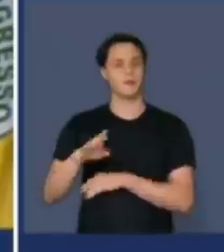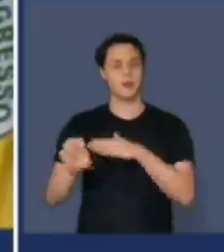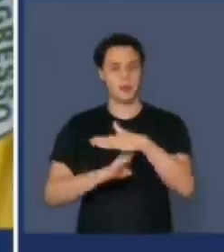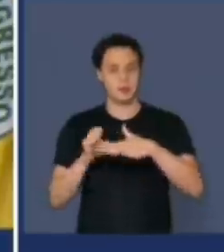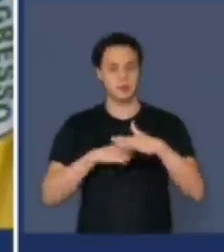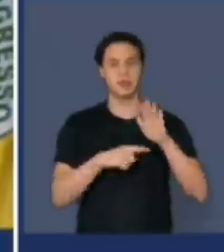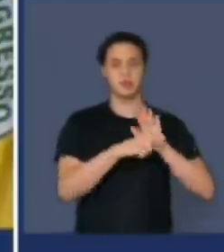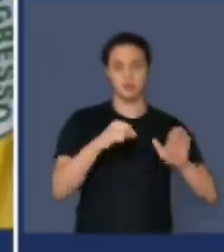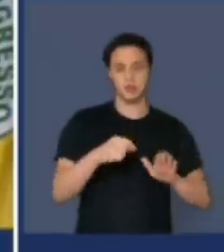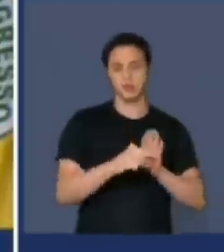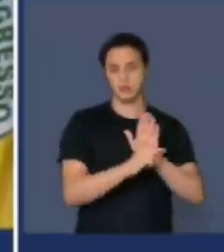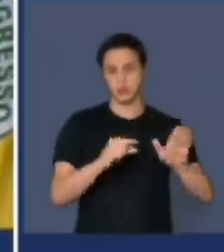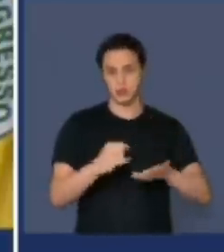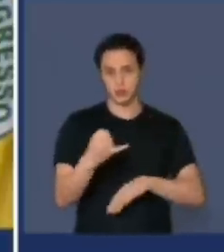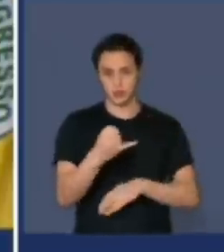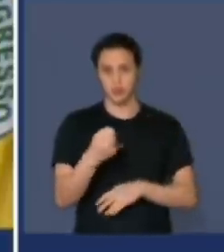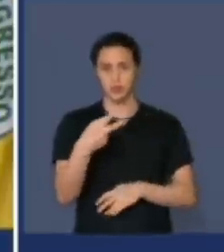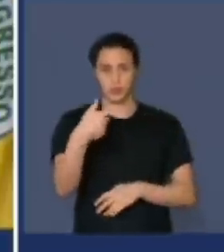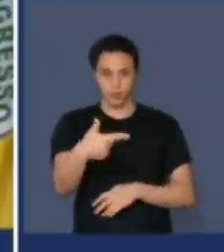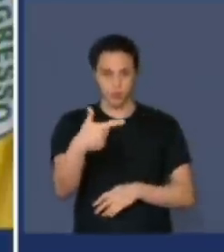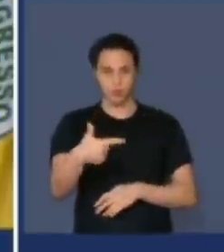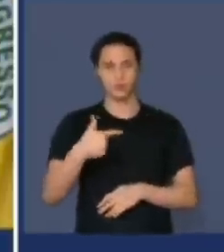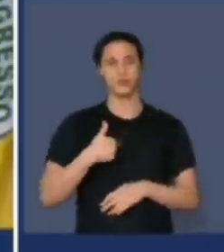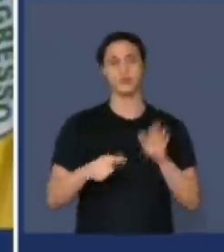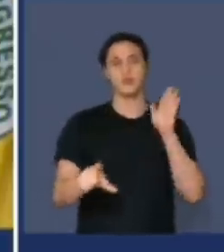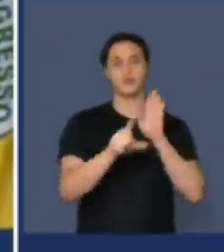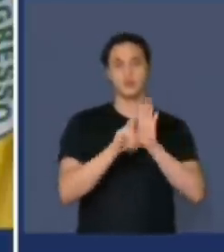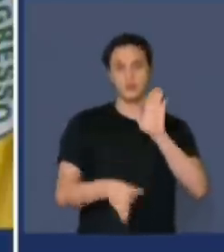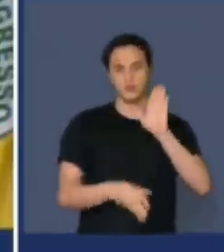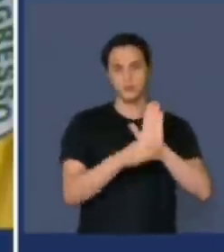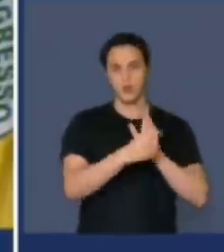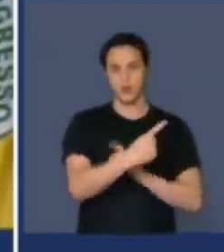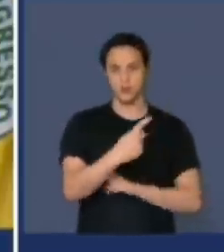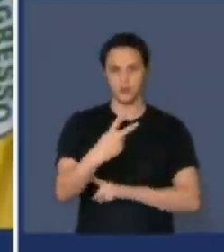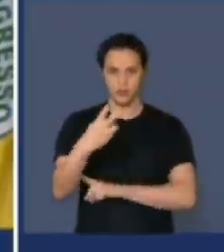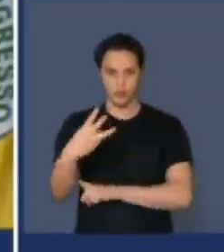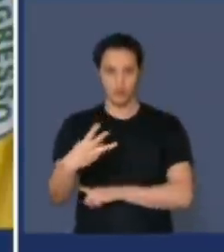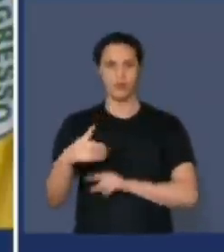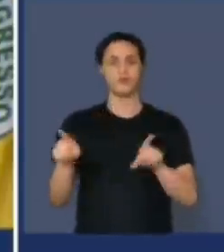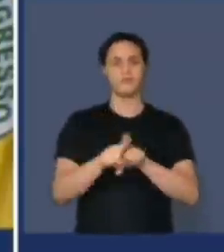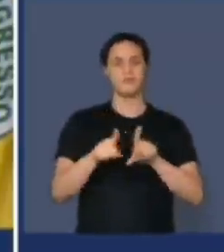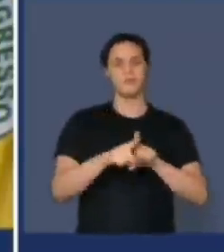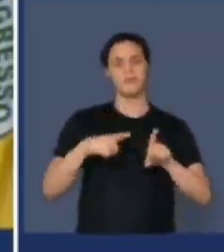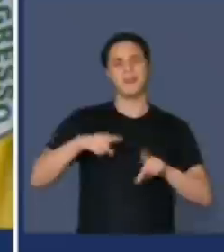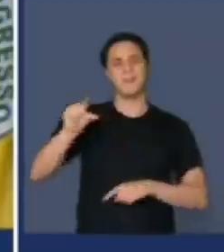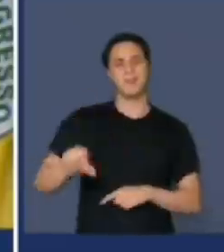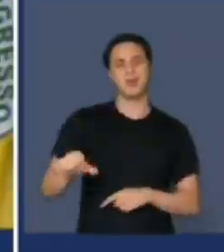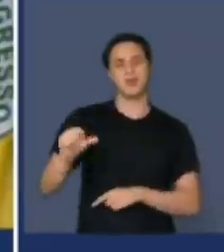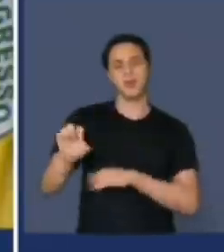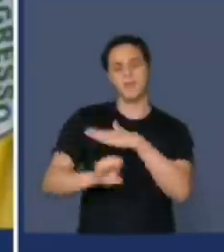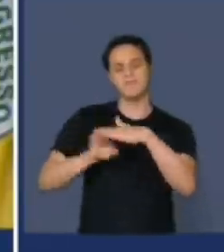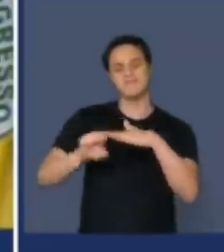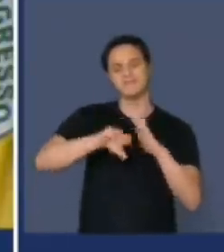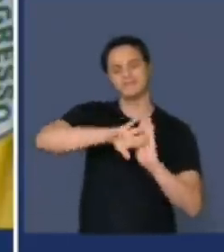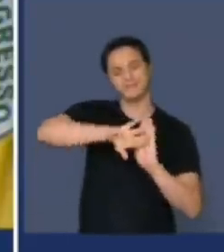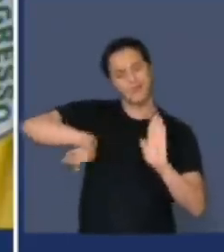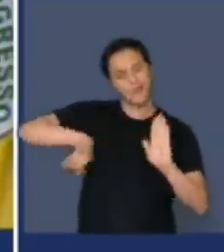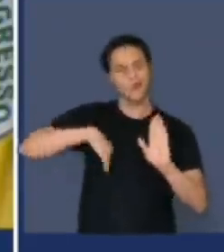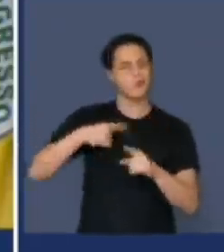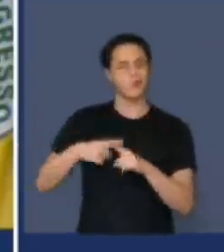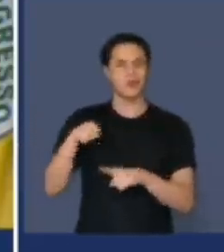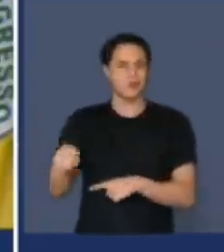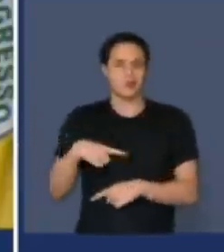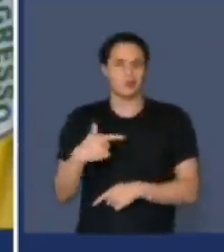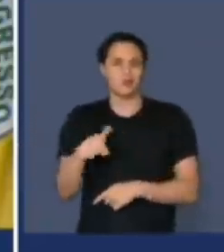artigo 3º da Lei Complementar 1.2.3, essas micro e pequenas empresas ficam de fora, já que elas não têm